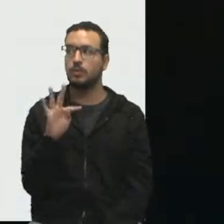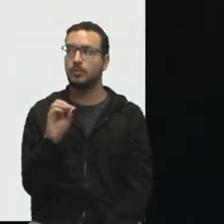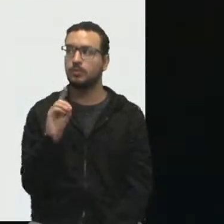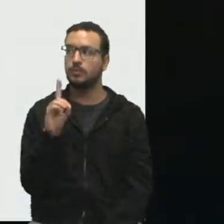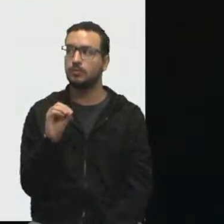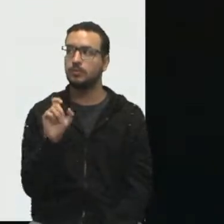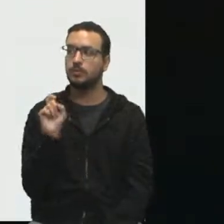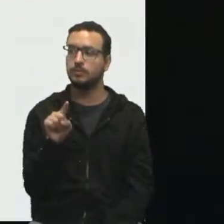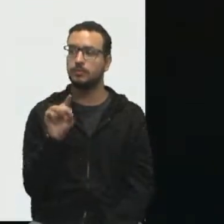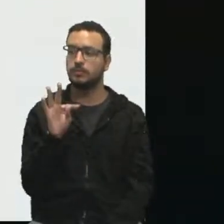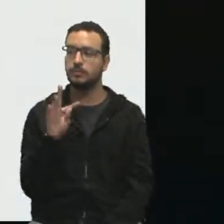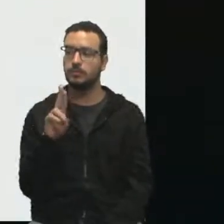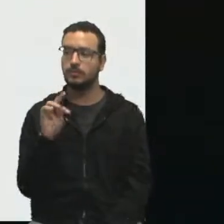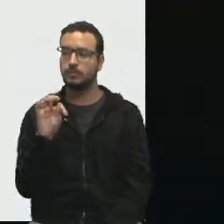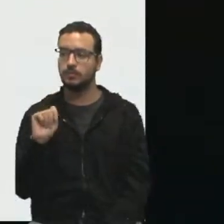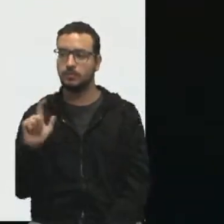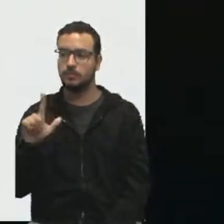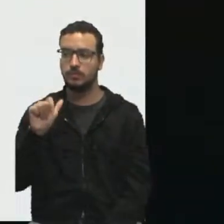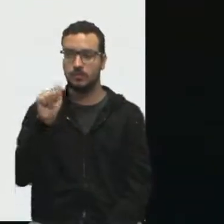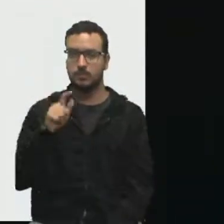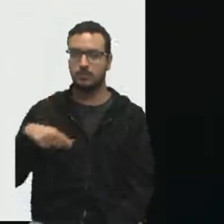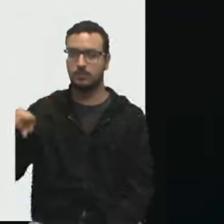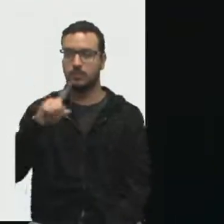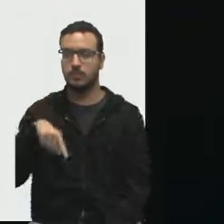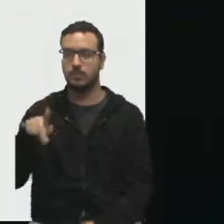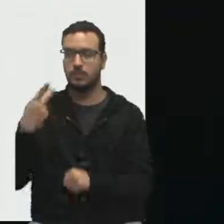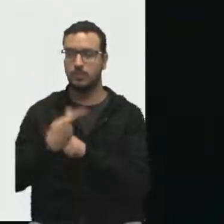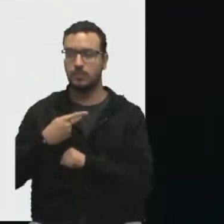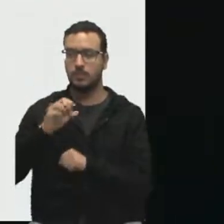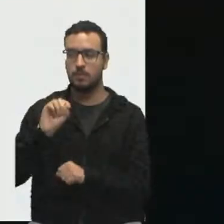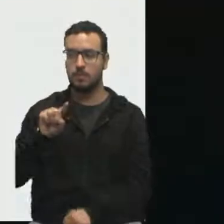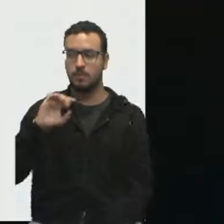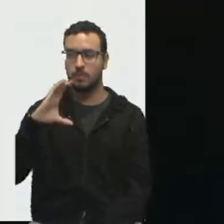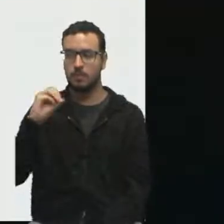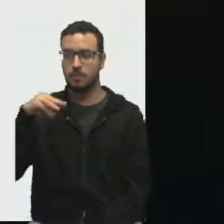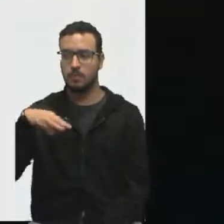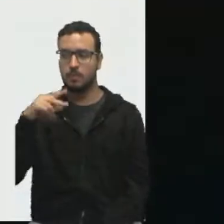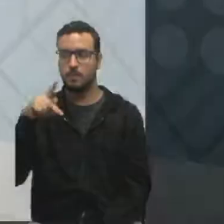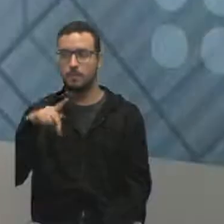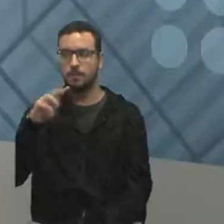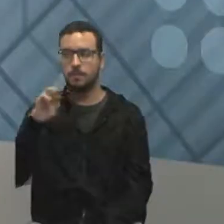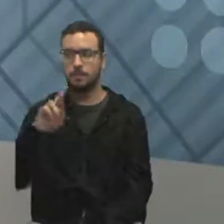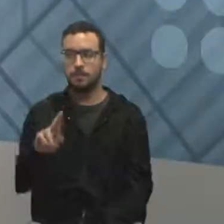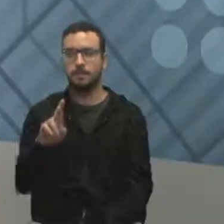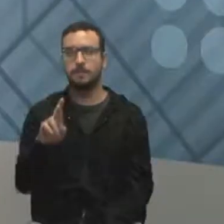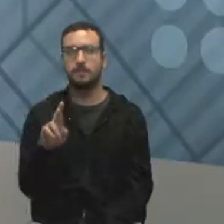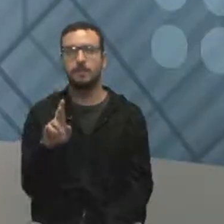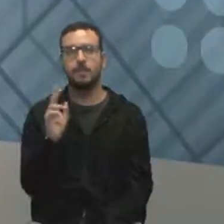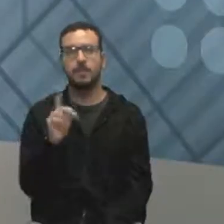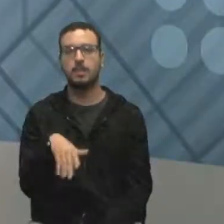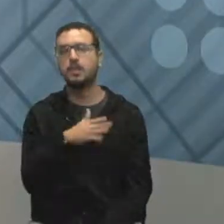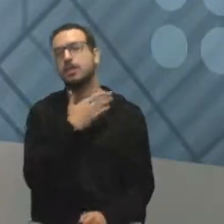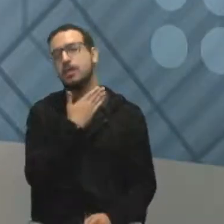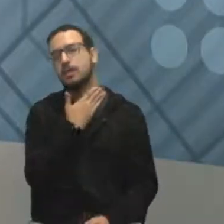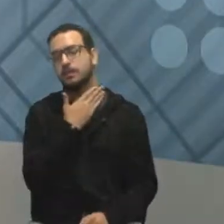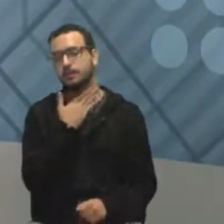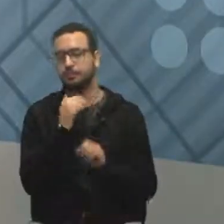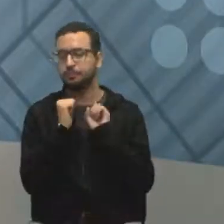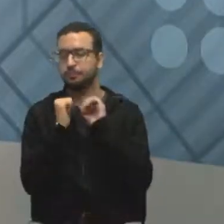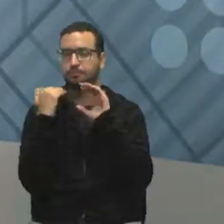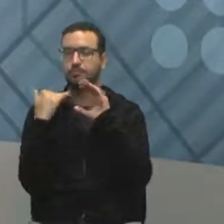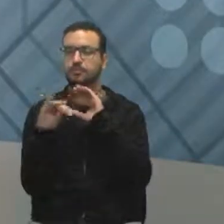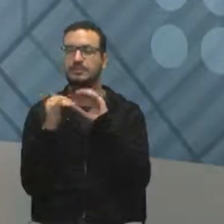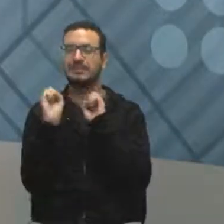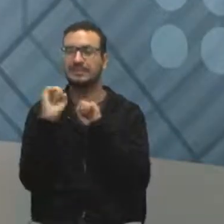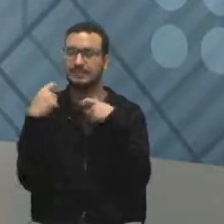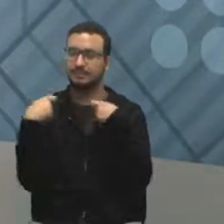.com.br e também através do nosso chat, né? Nosso chat padrão, você já conhece, então, precisou